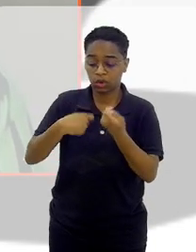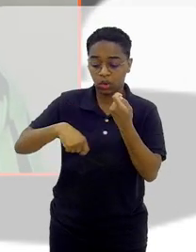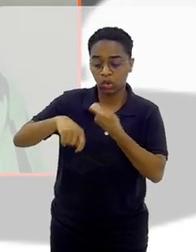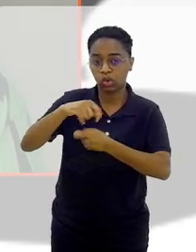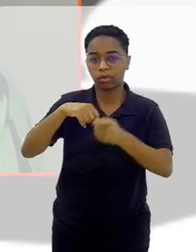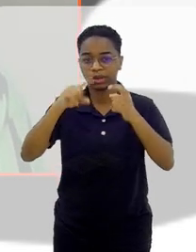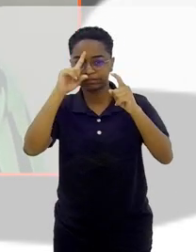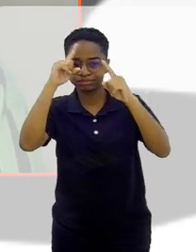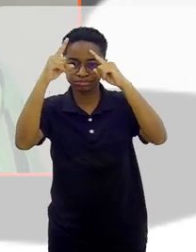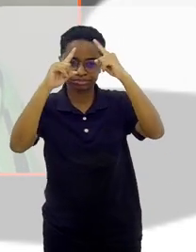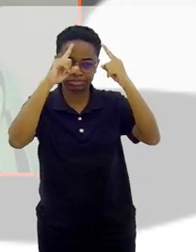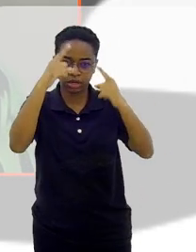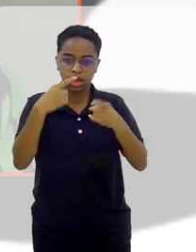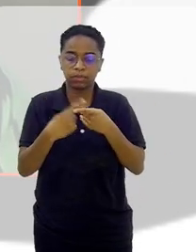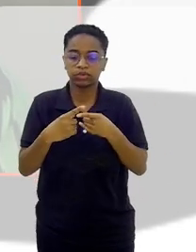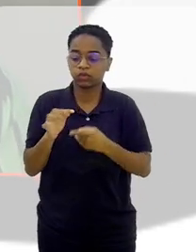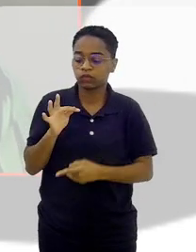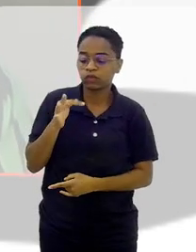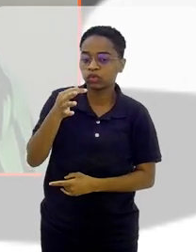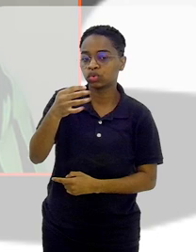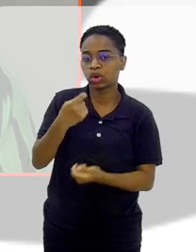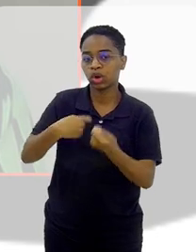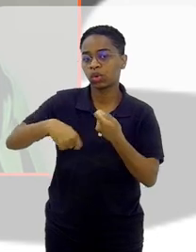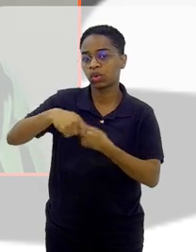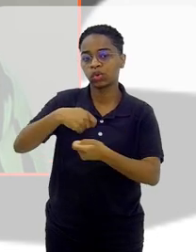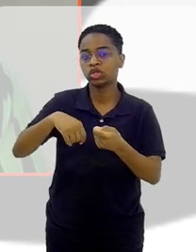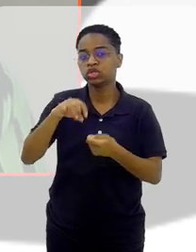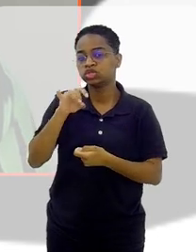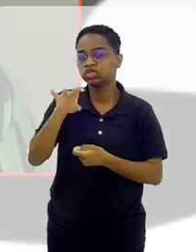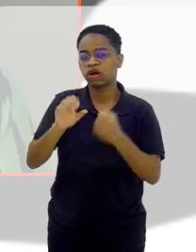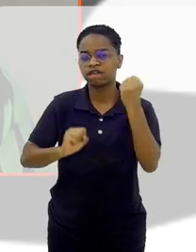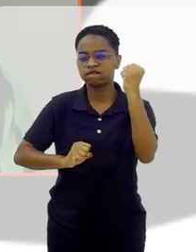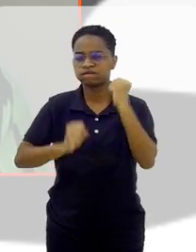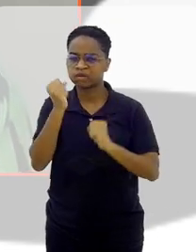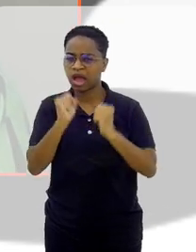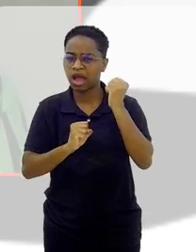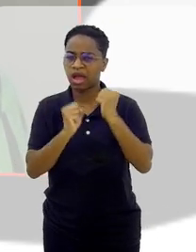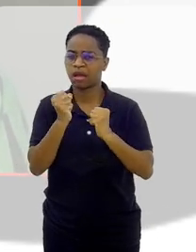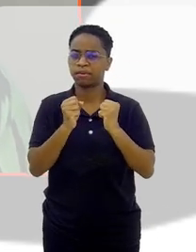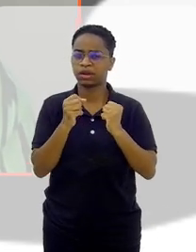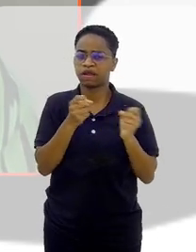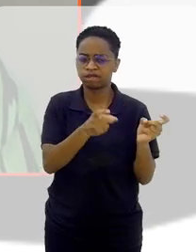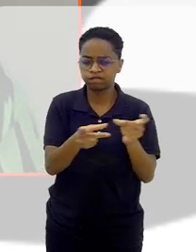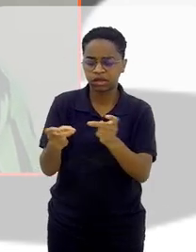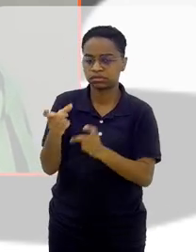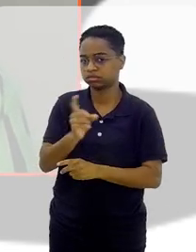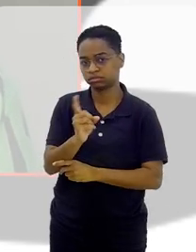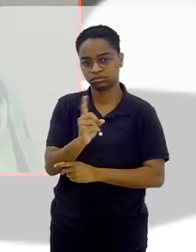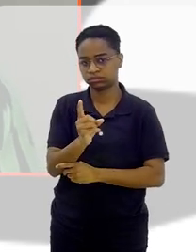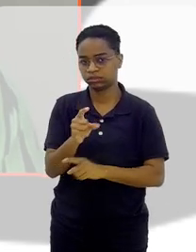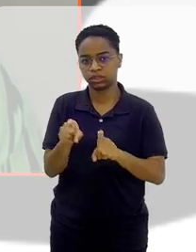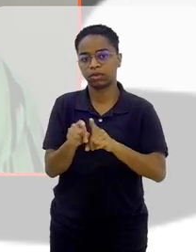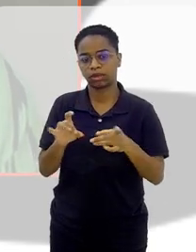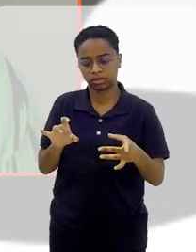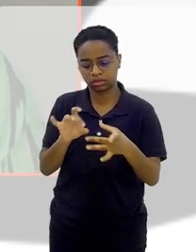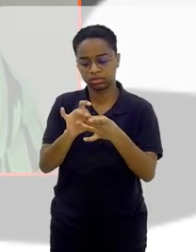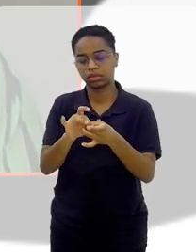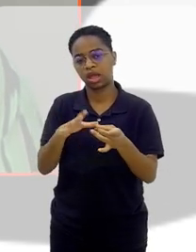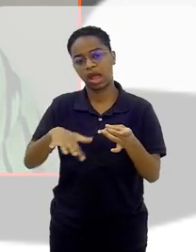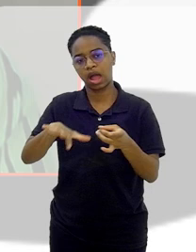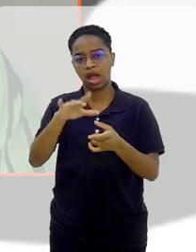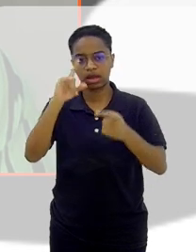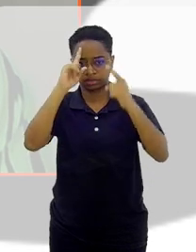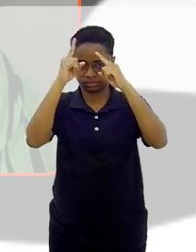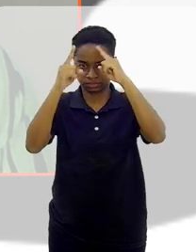criativa, né? O futuro da economia não será só das indústrias, do comércio, vai ser muito da economia